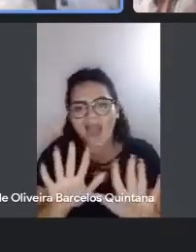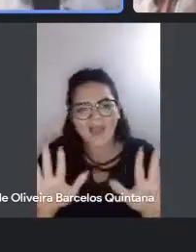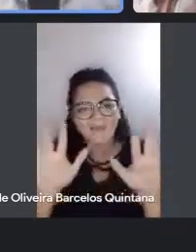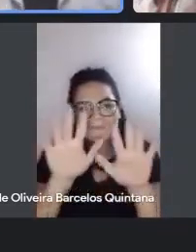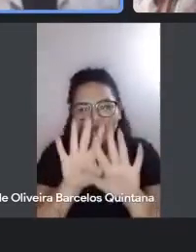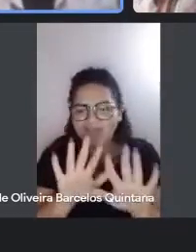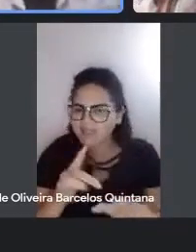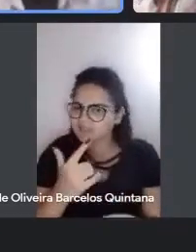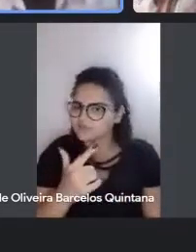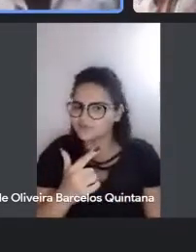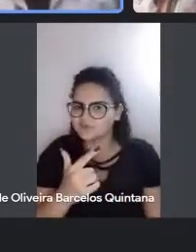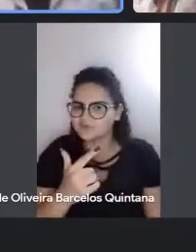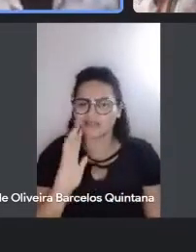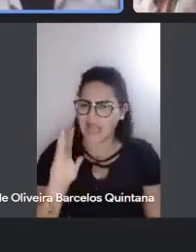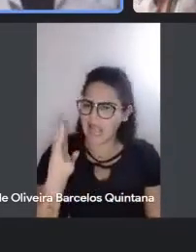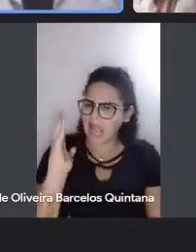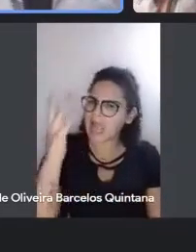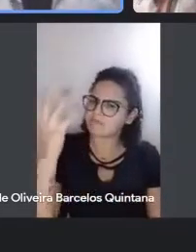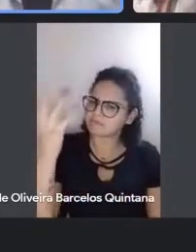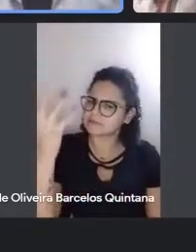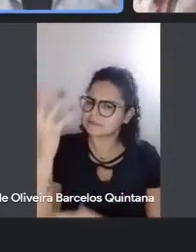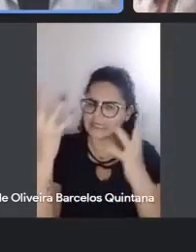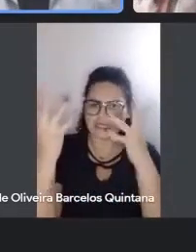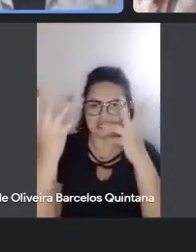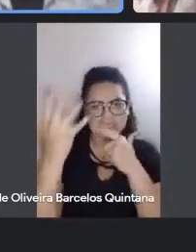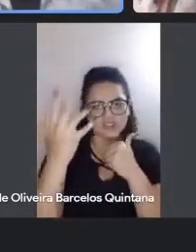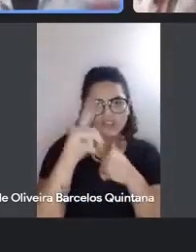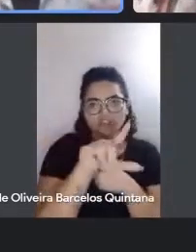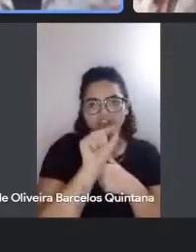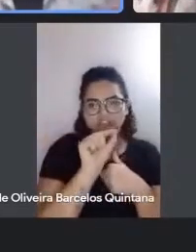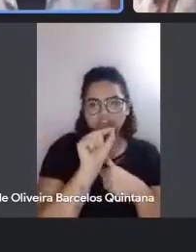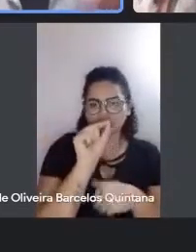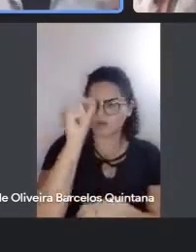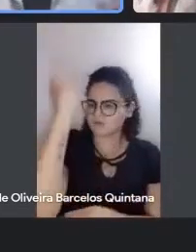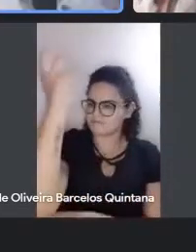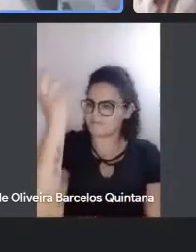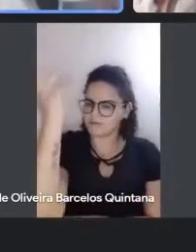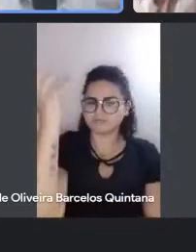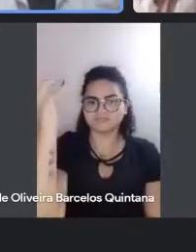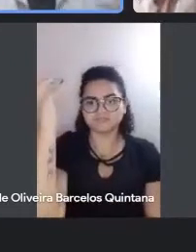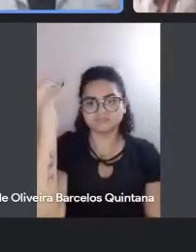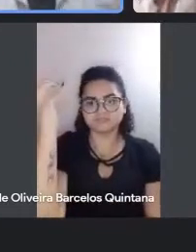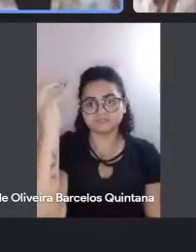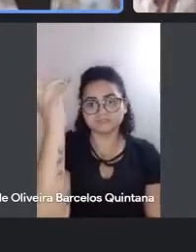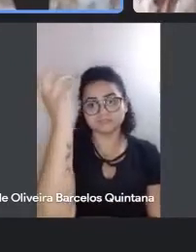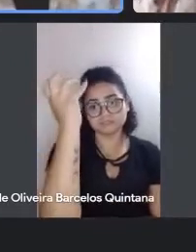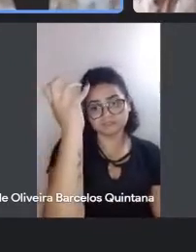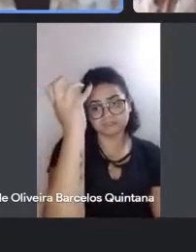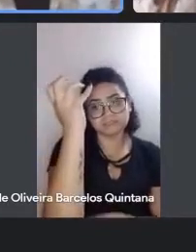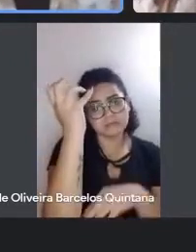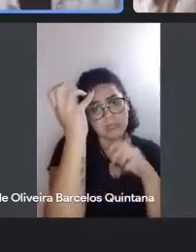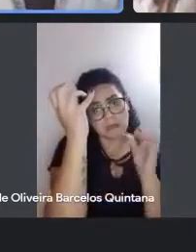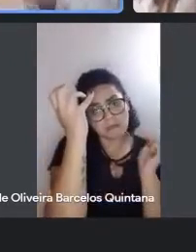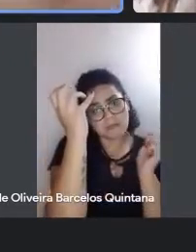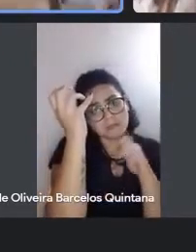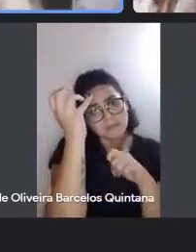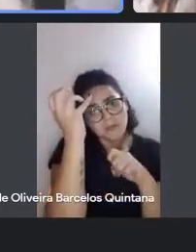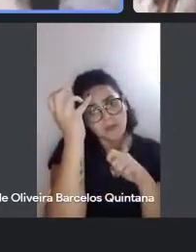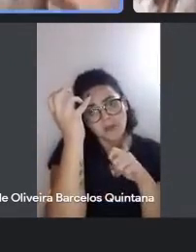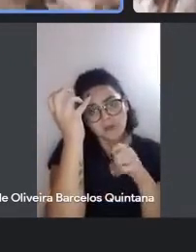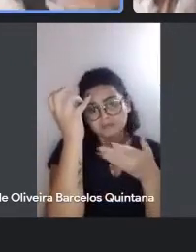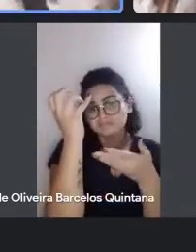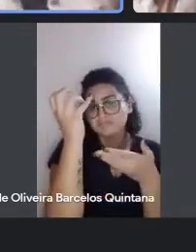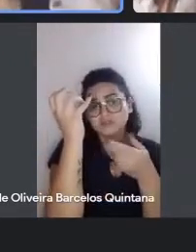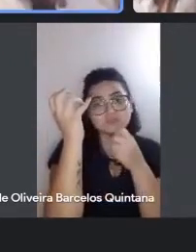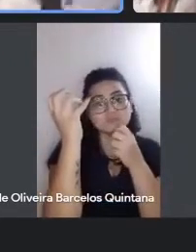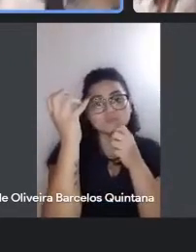Porque tem árvores lindíssimas e tal, que eles escolhem e colocam ali, mas, assim, é como ele está falando, você pode ter uma árvore da favela aqui, mas você não